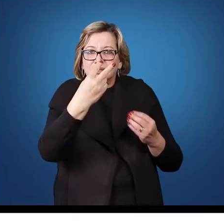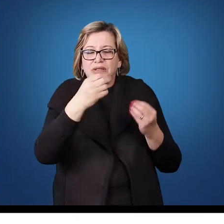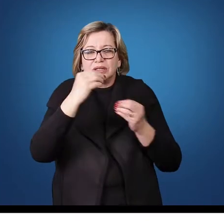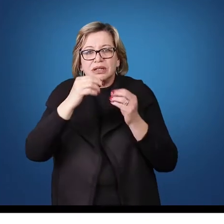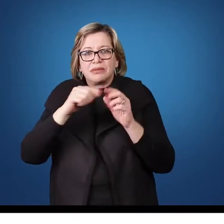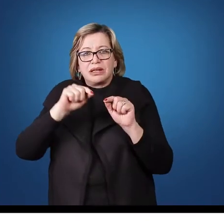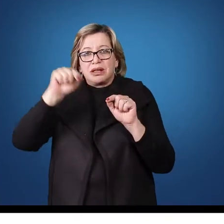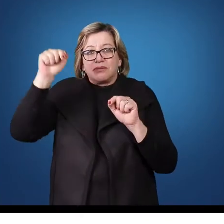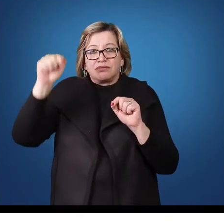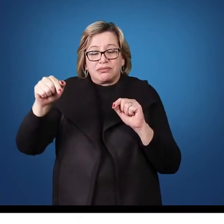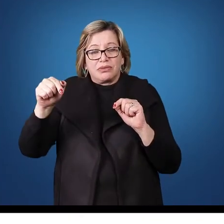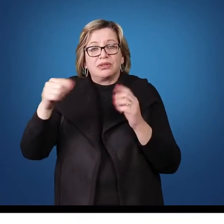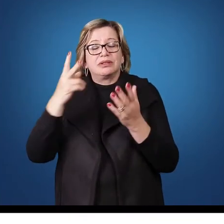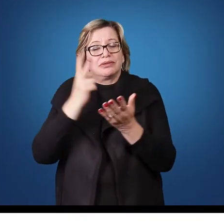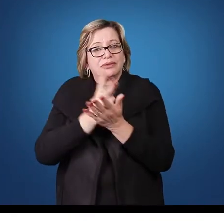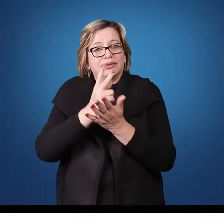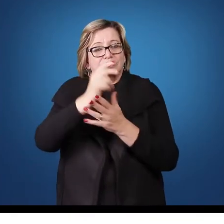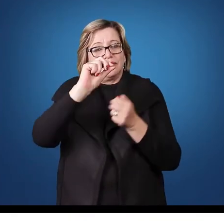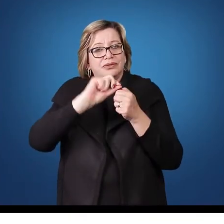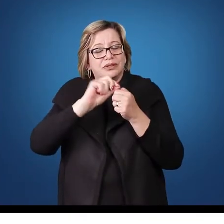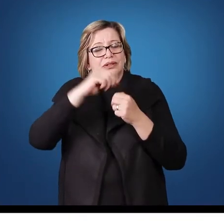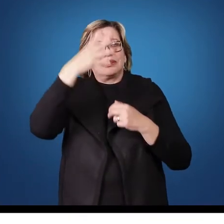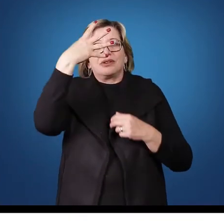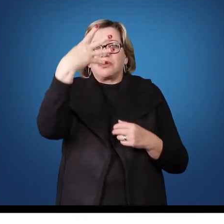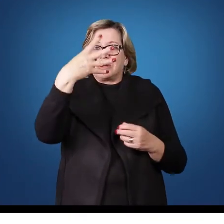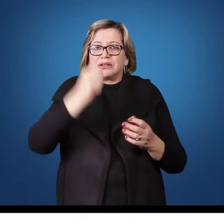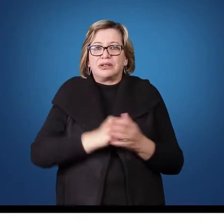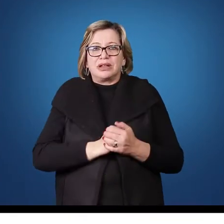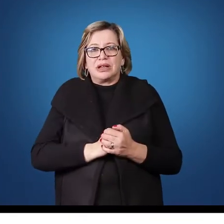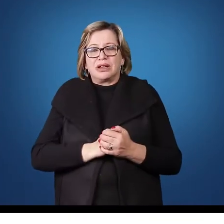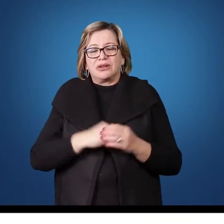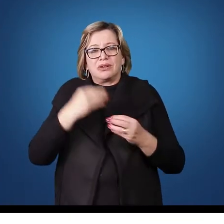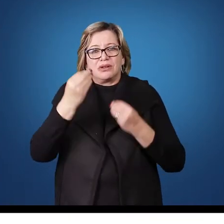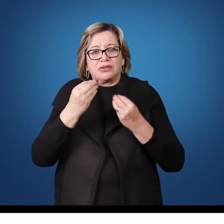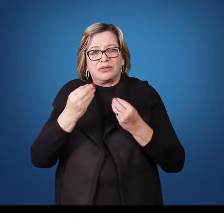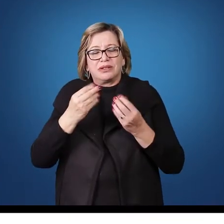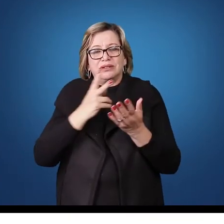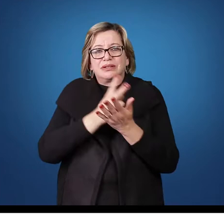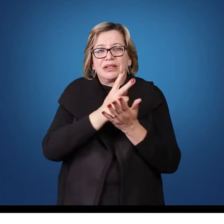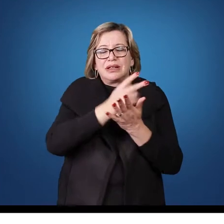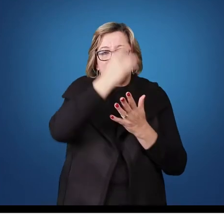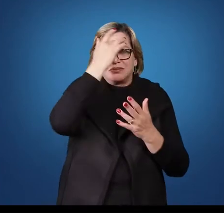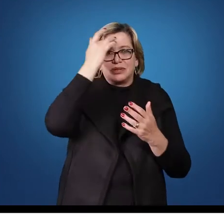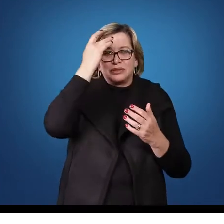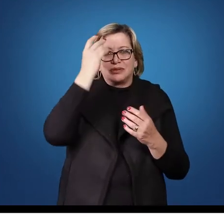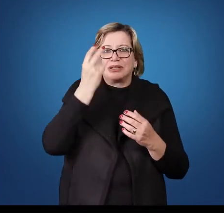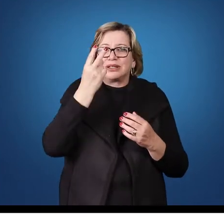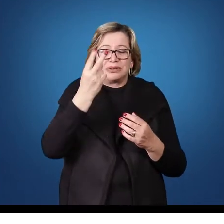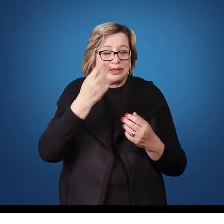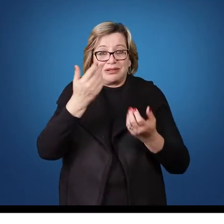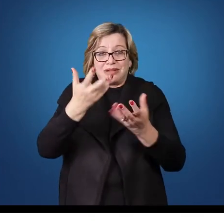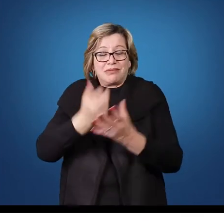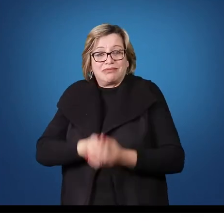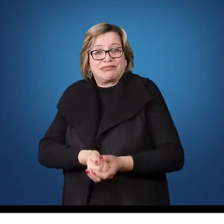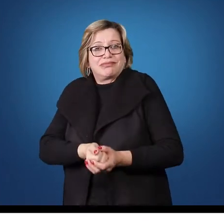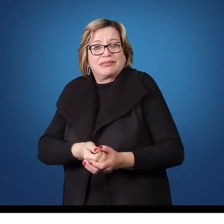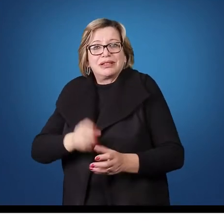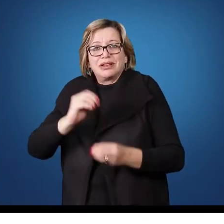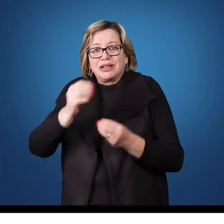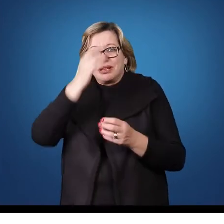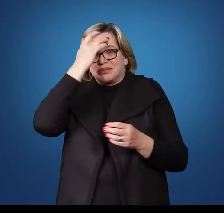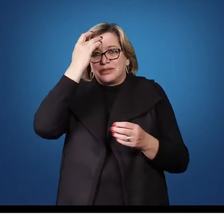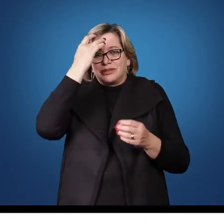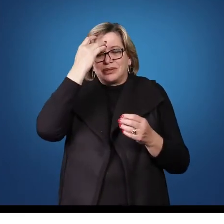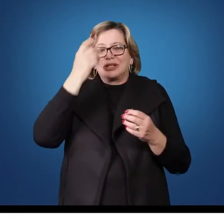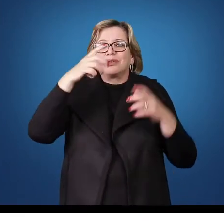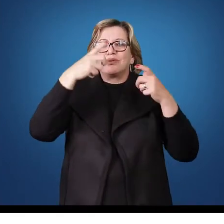ponta que está lá na 4. No rodízio 4-2, com a levantadora posicionada na 2, ela não está na recepção e esse jogador que está